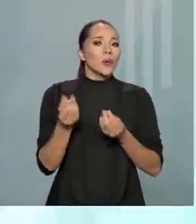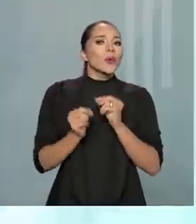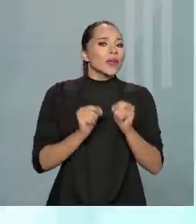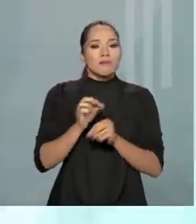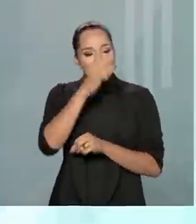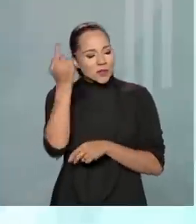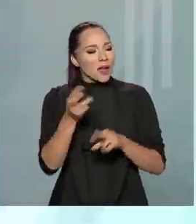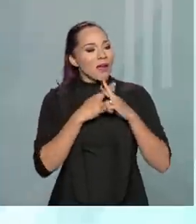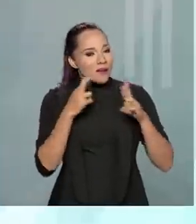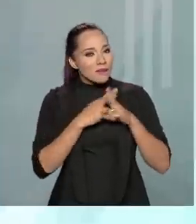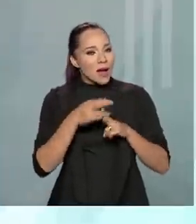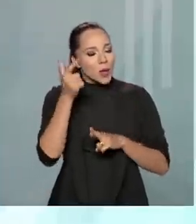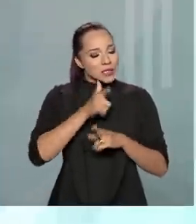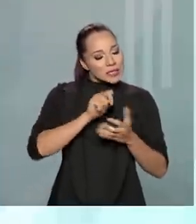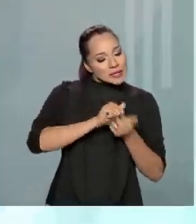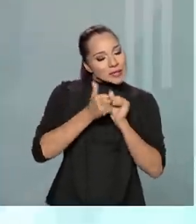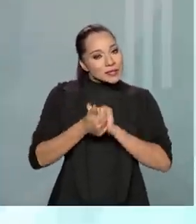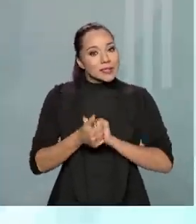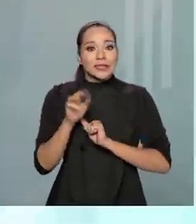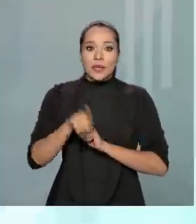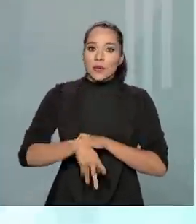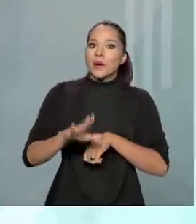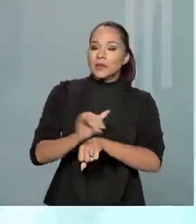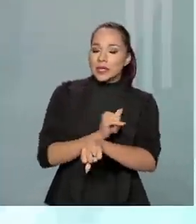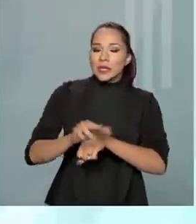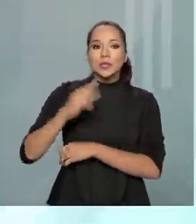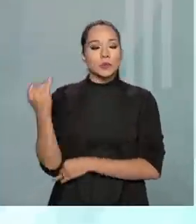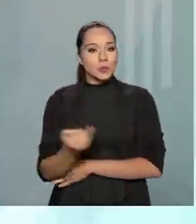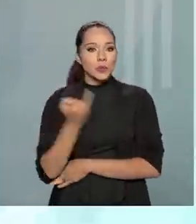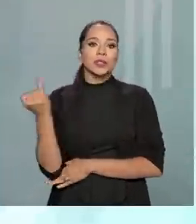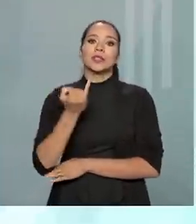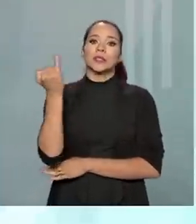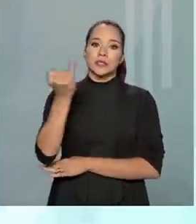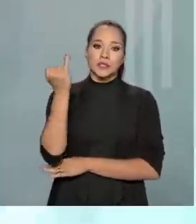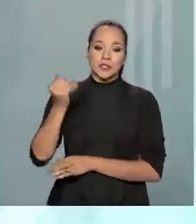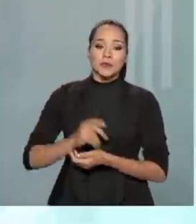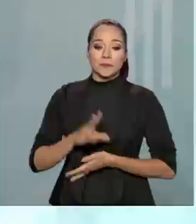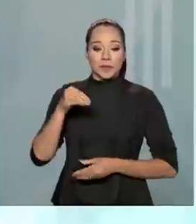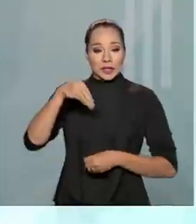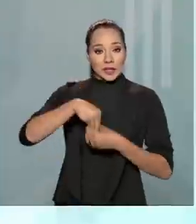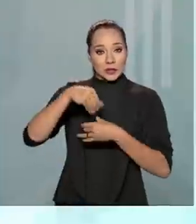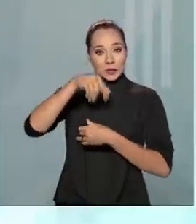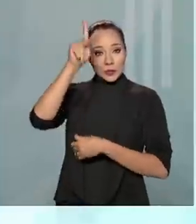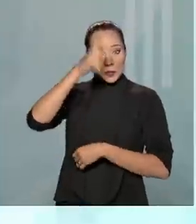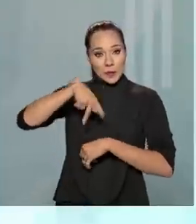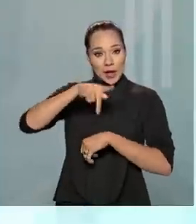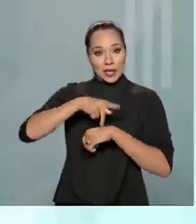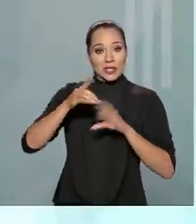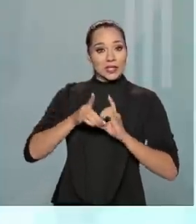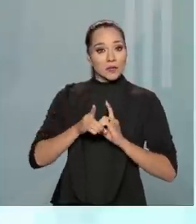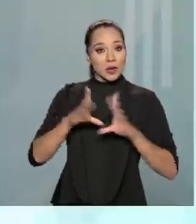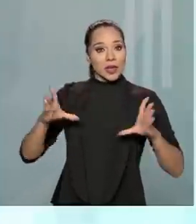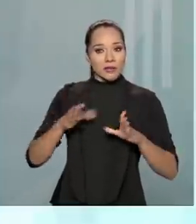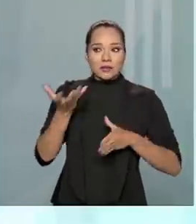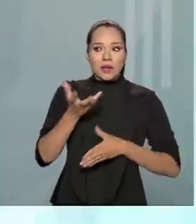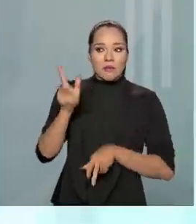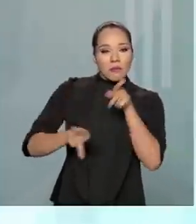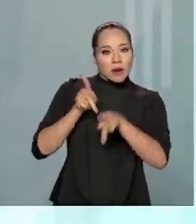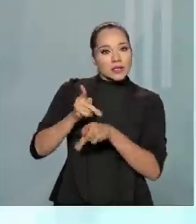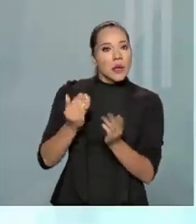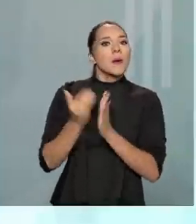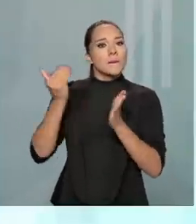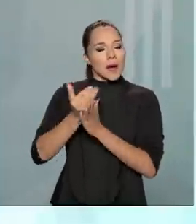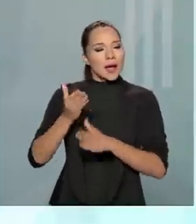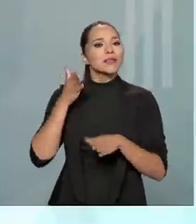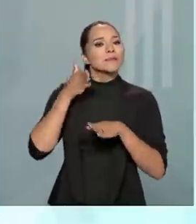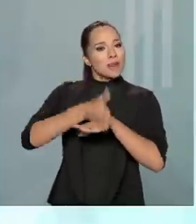pessoas. Então é uma ferramenta fundamental dentro de um país democrático, dentro de um país que quer que a população cada vez mais